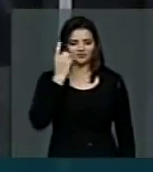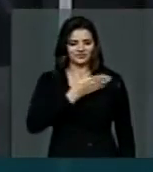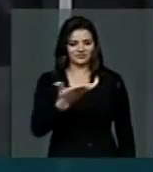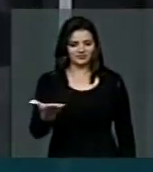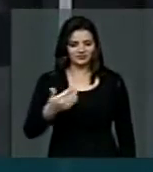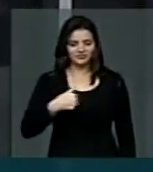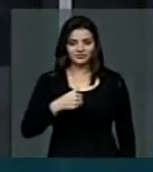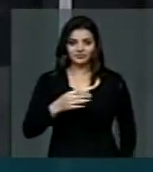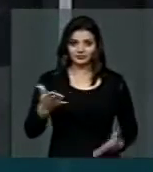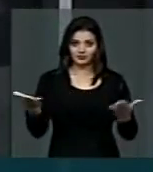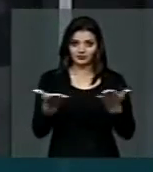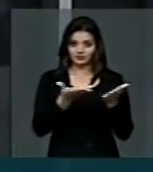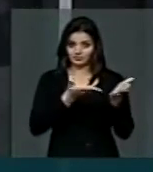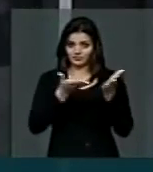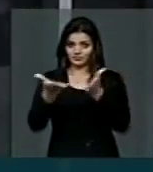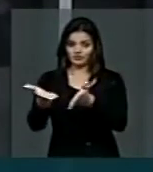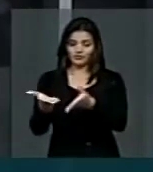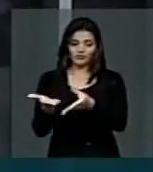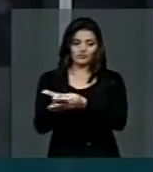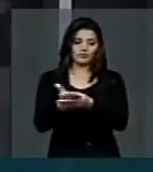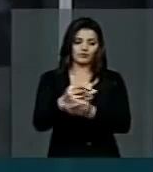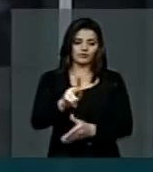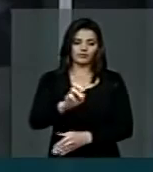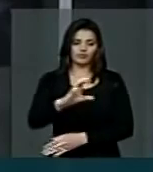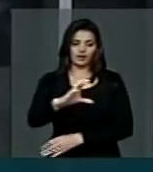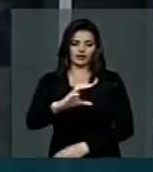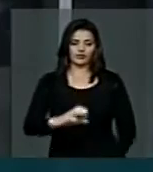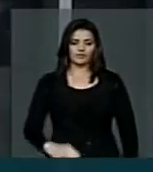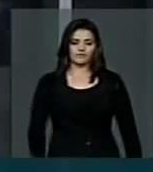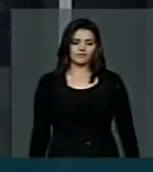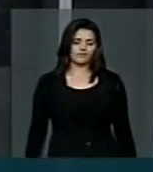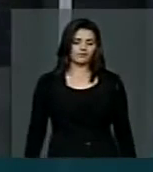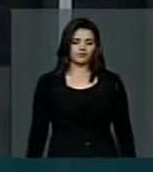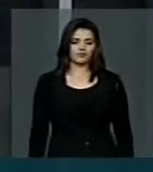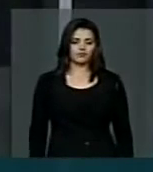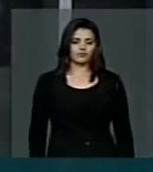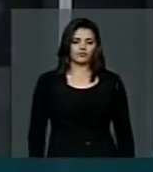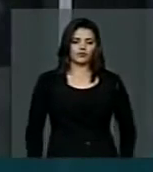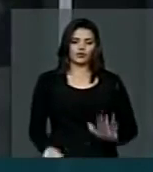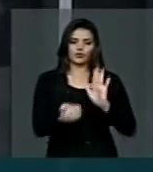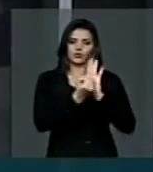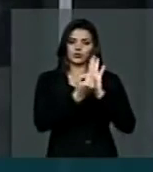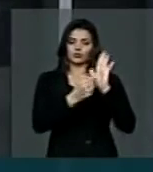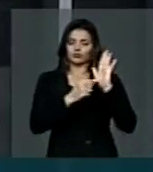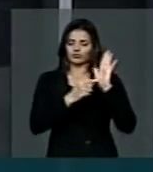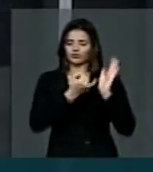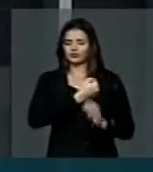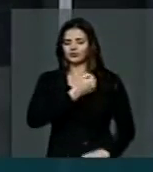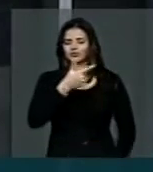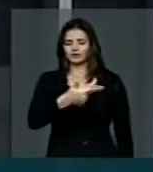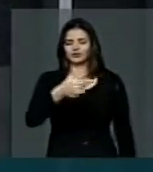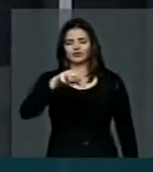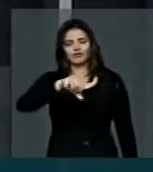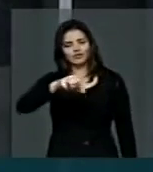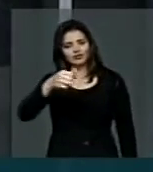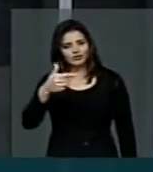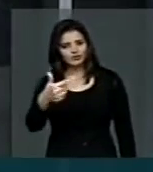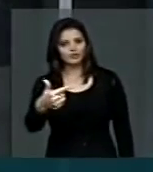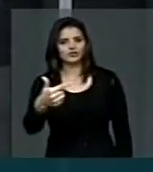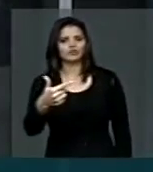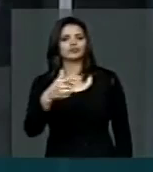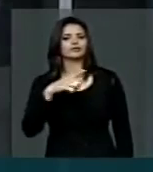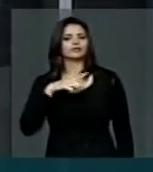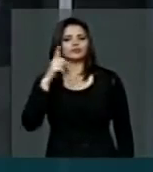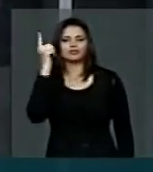acabamos de dar a entrada numa PEC que levou o número 292 e